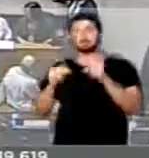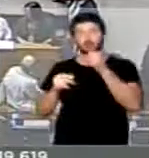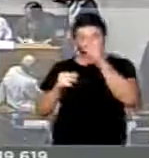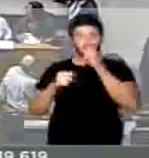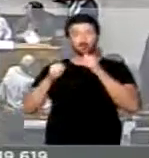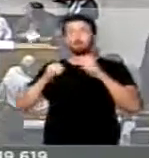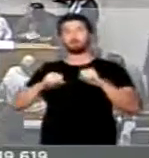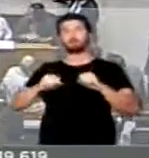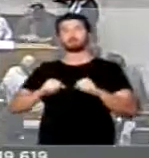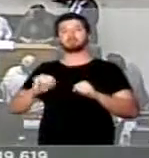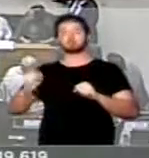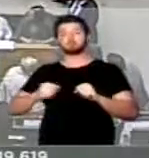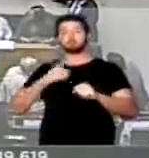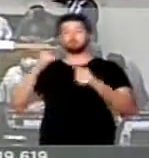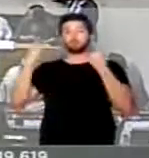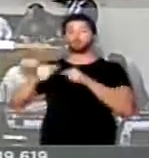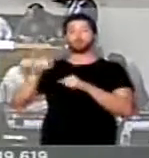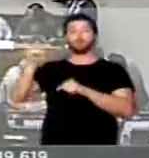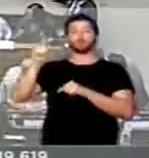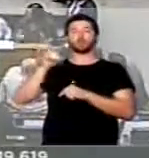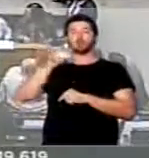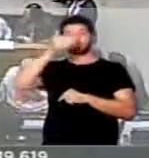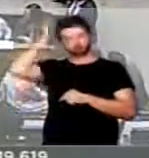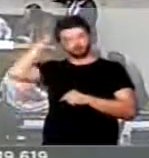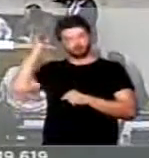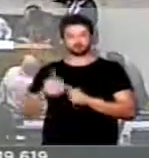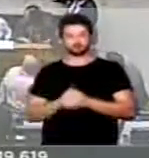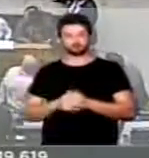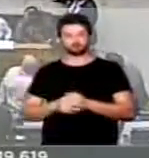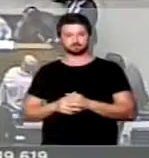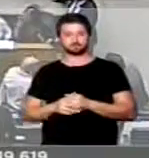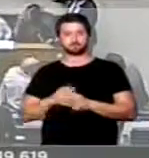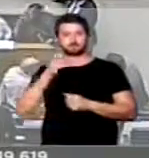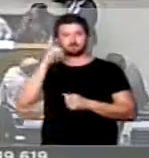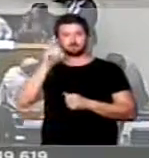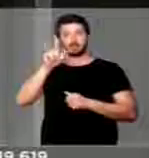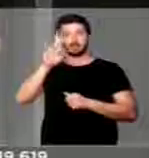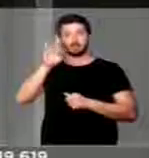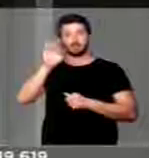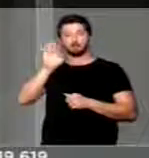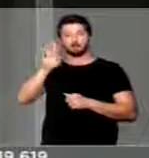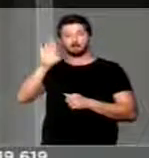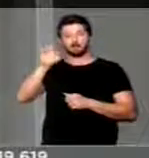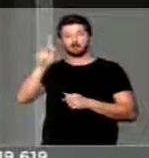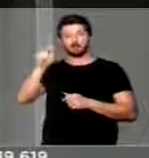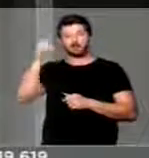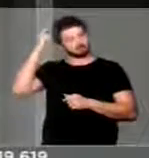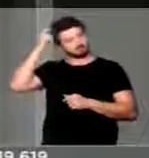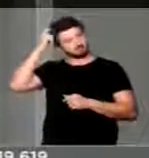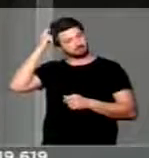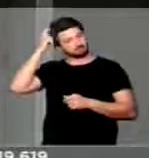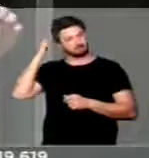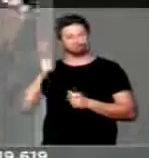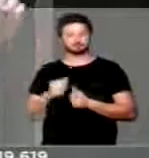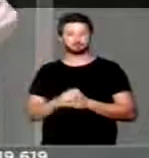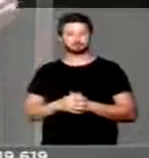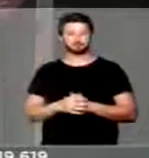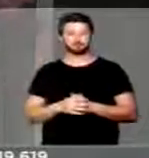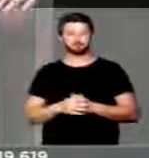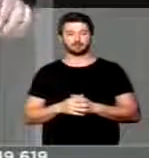forma de protesto ao governo interino de Michel Temer Deputado Glauber Braga, do pessoal do Rio de Janeiro Eu